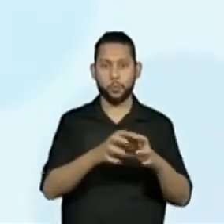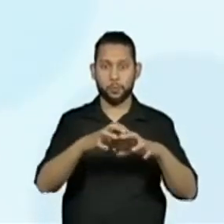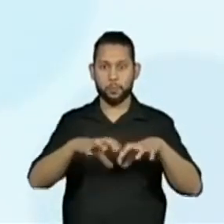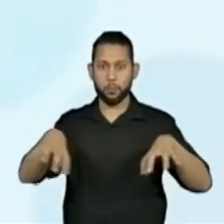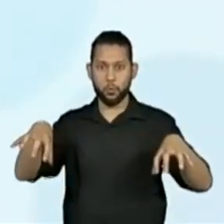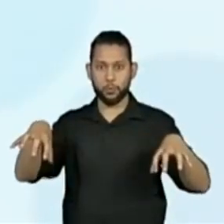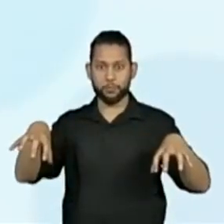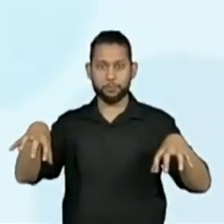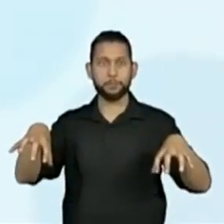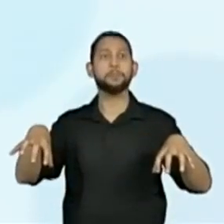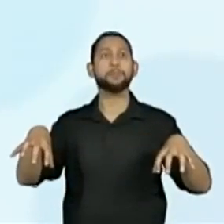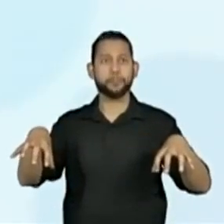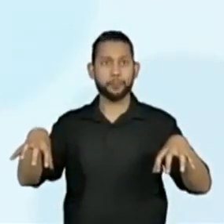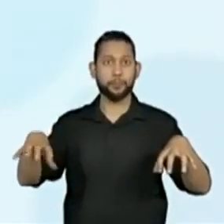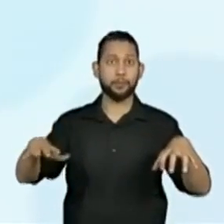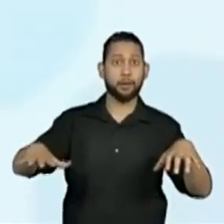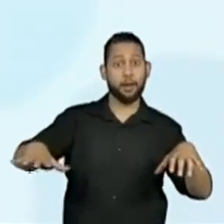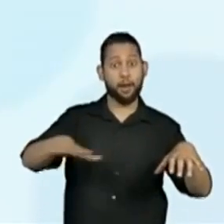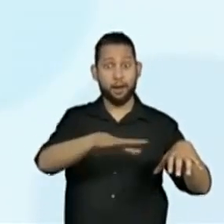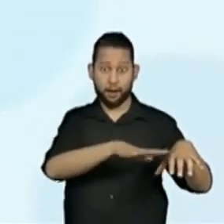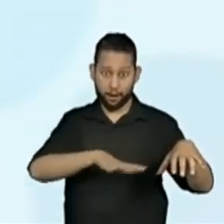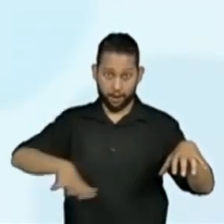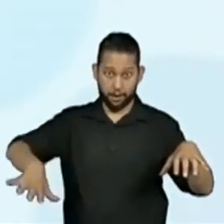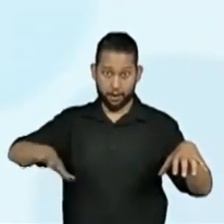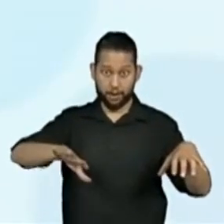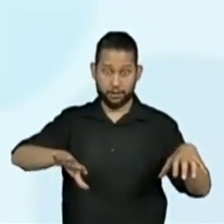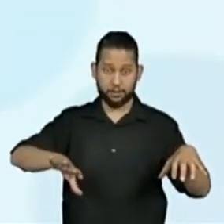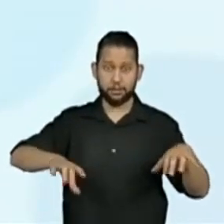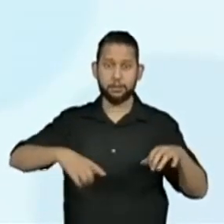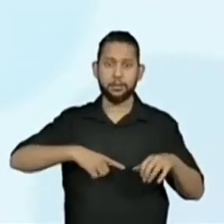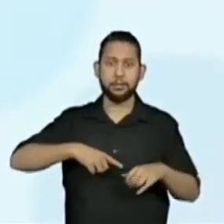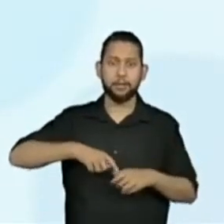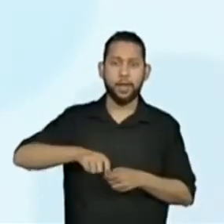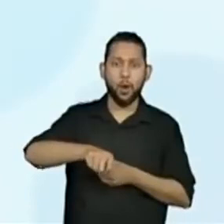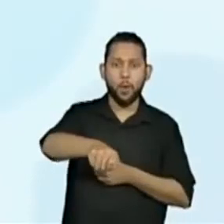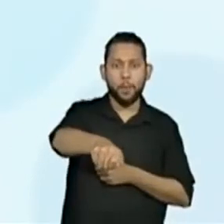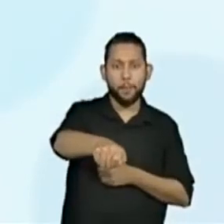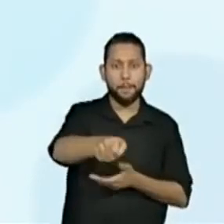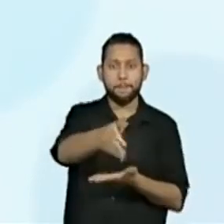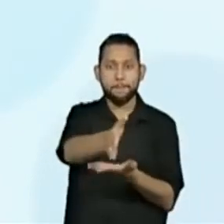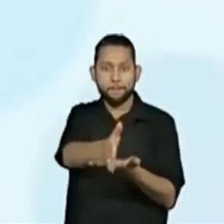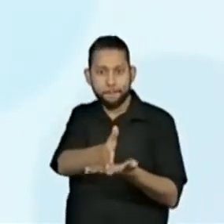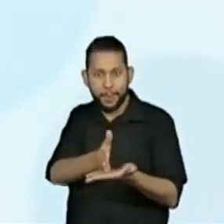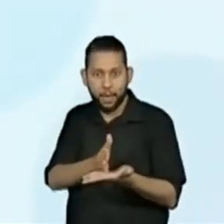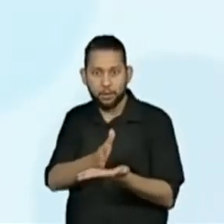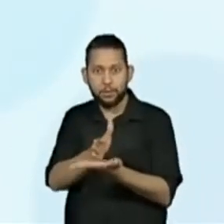O campo é dividido ao meio.